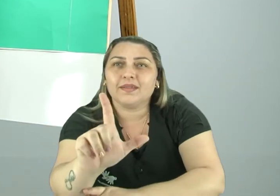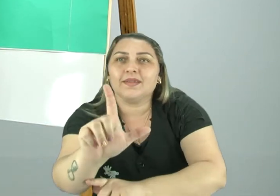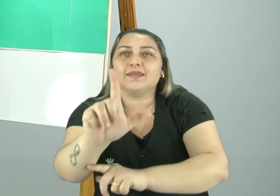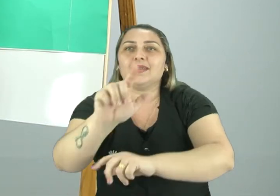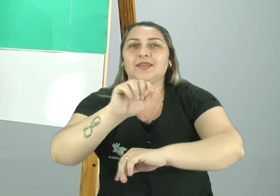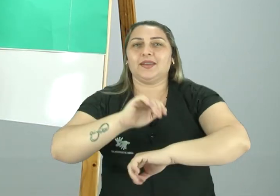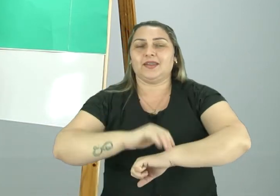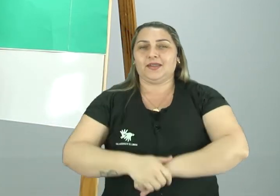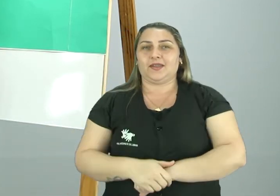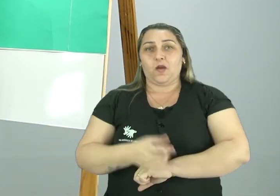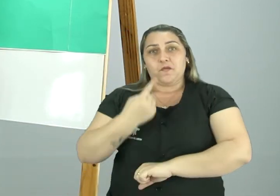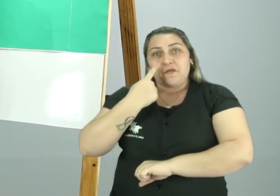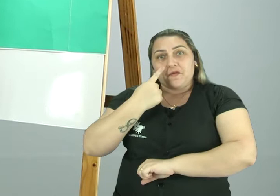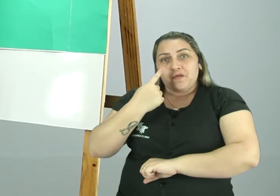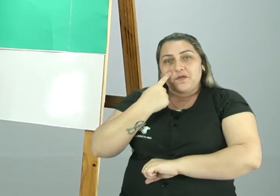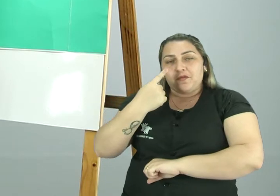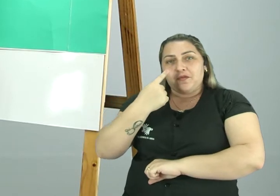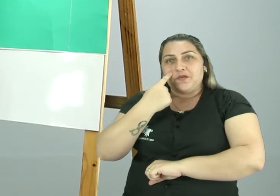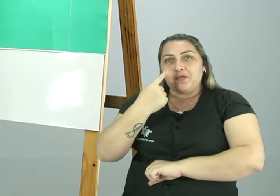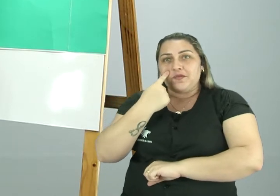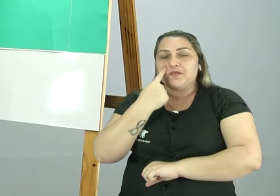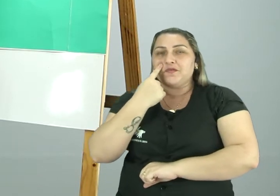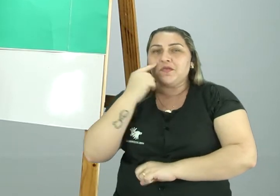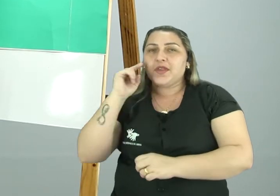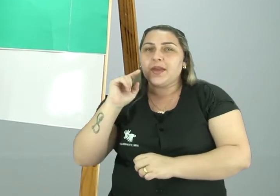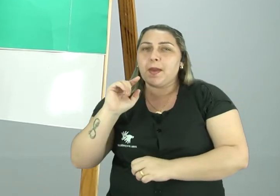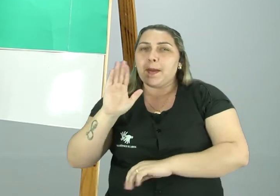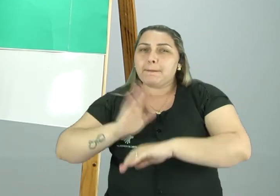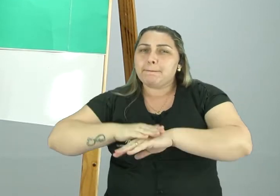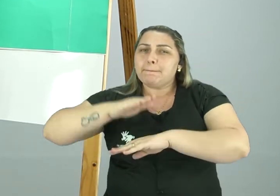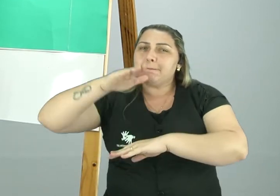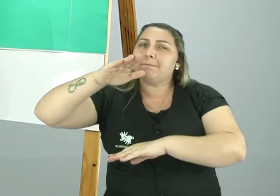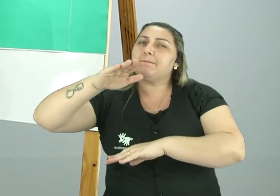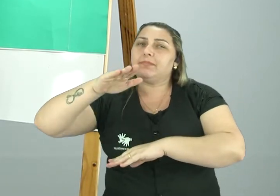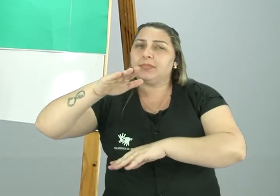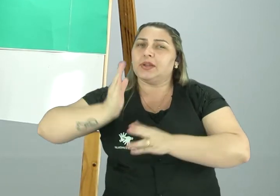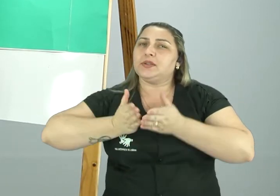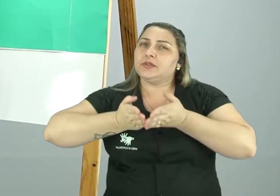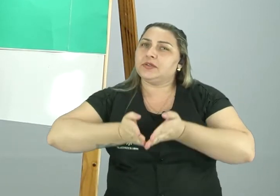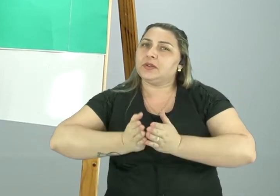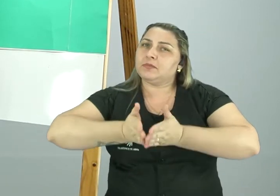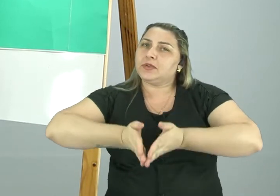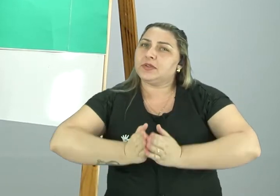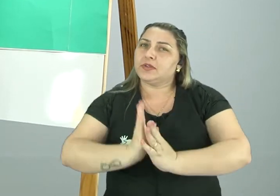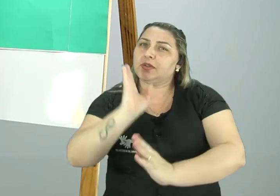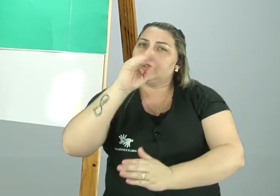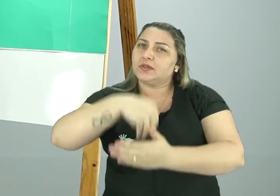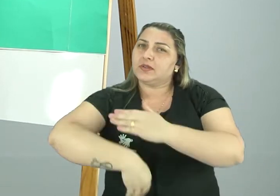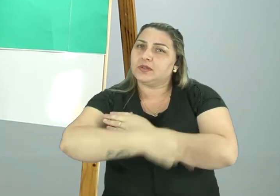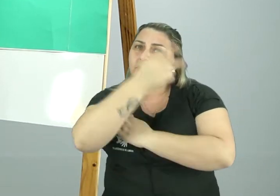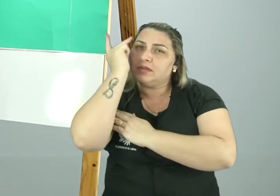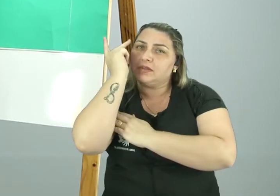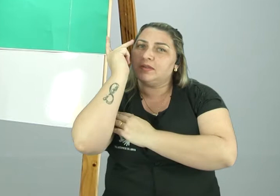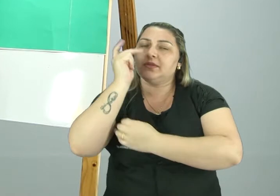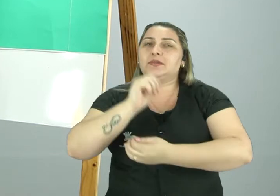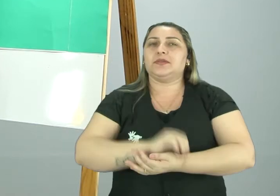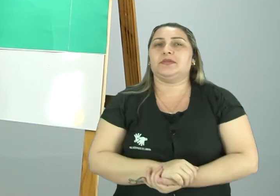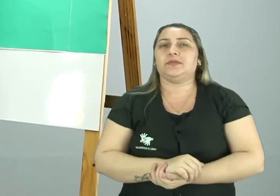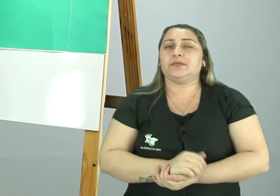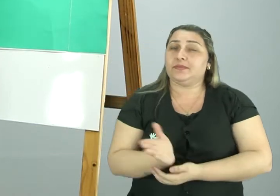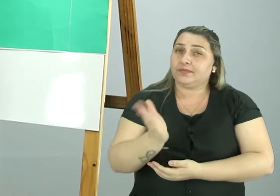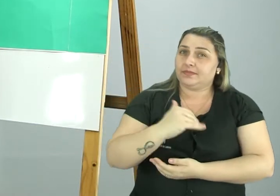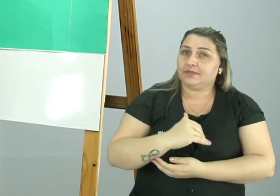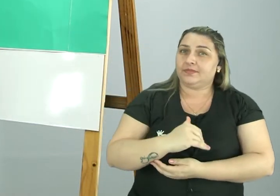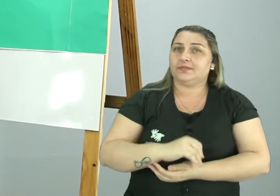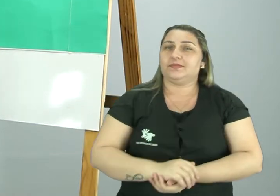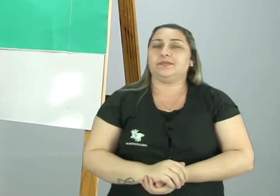além de... Observar algo, além dessa embarcação com essas pessoas dentro. Vamos lá?